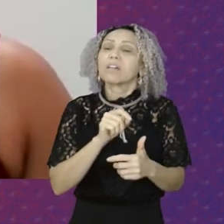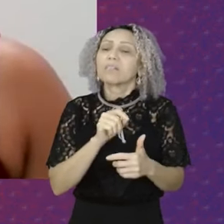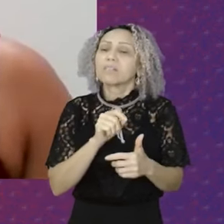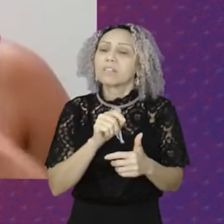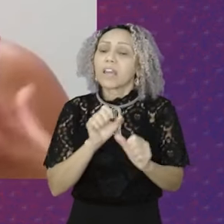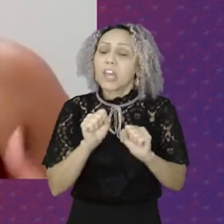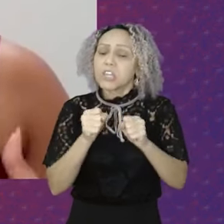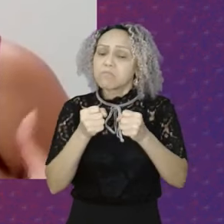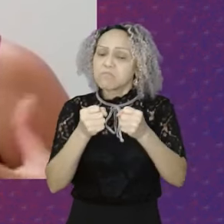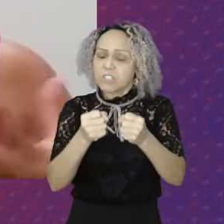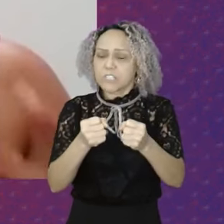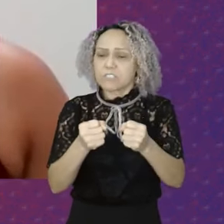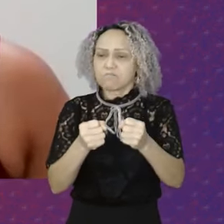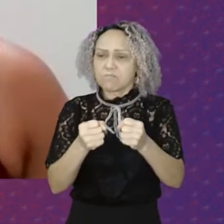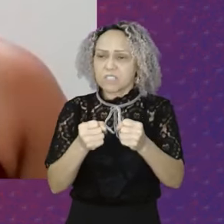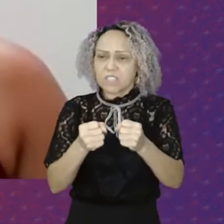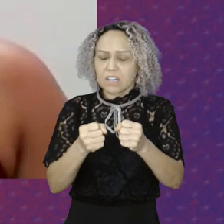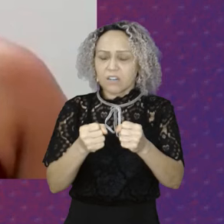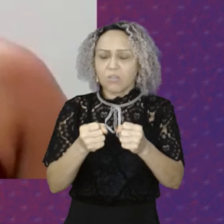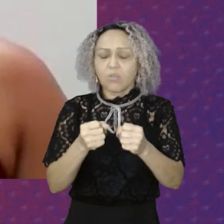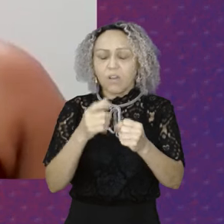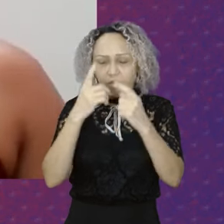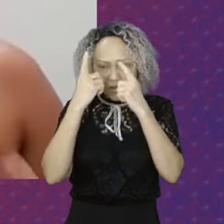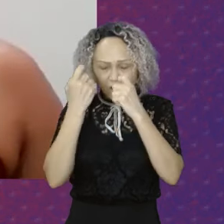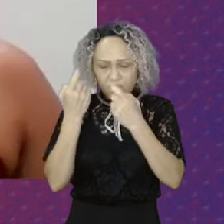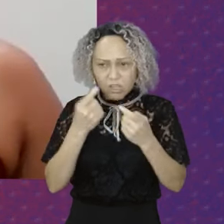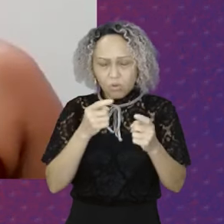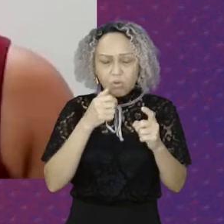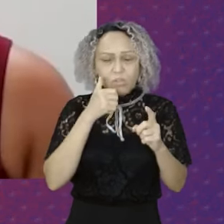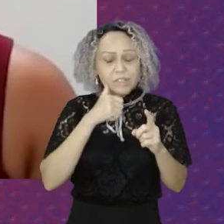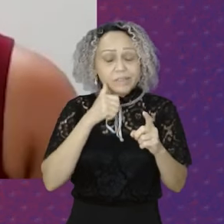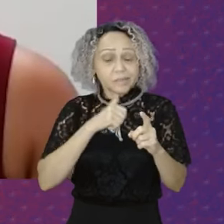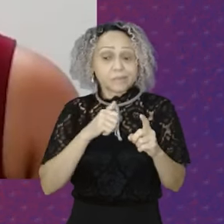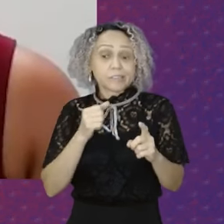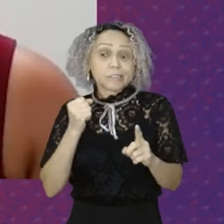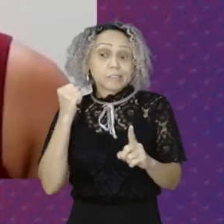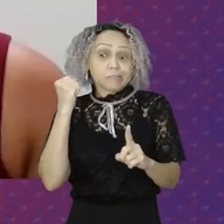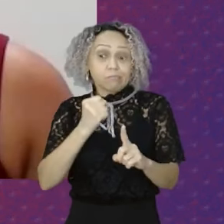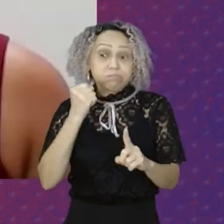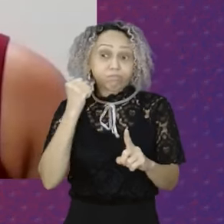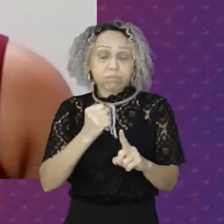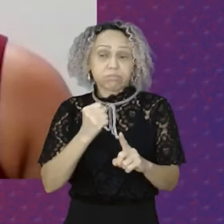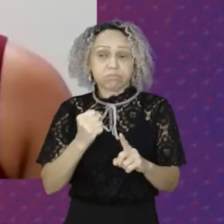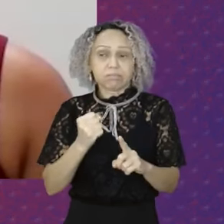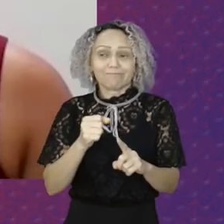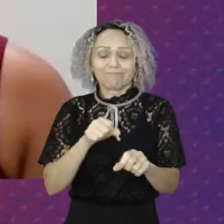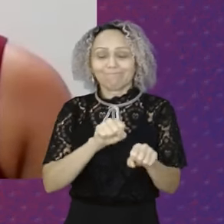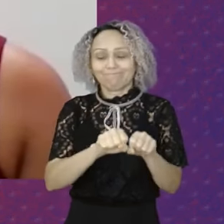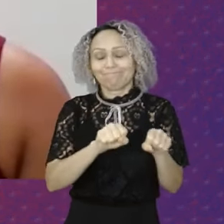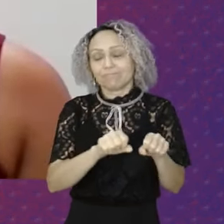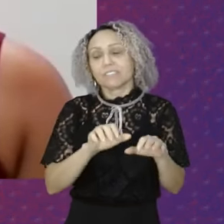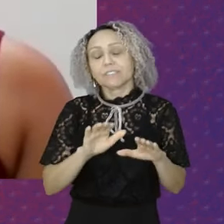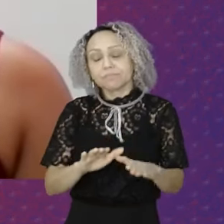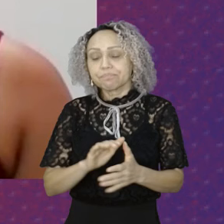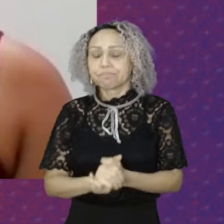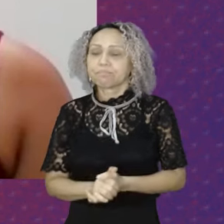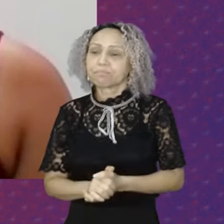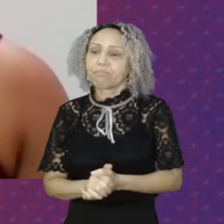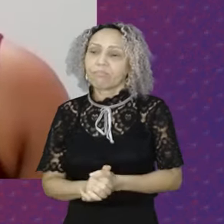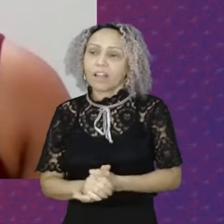Porque acho que é Nesse mês passado Agora o mês de março É o mês em que a gente está